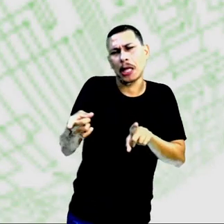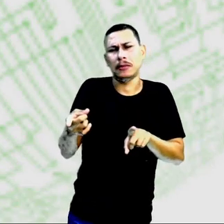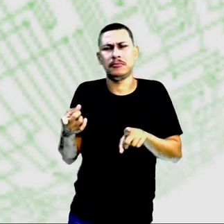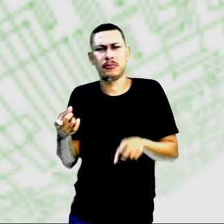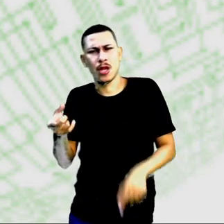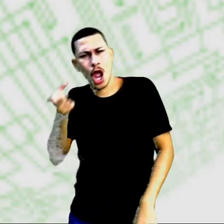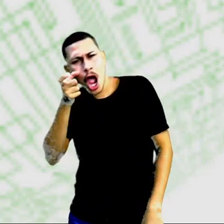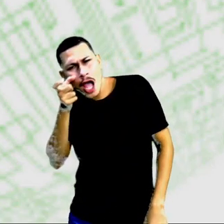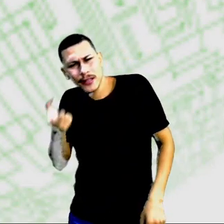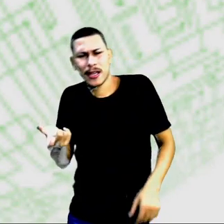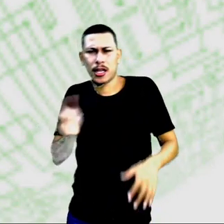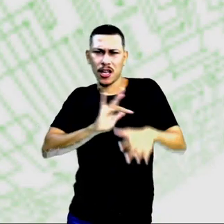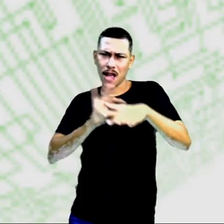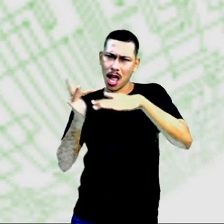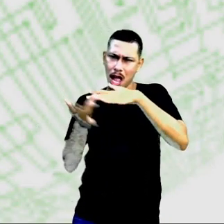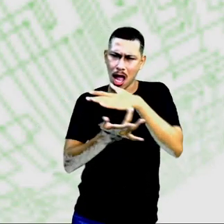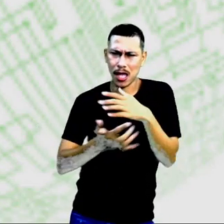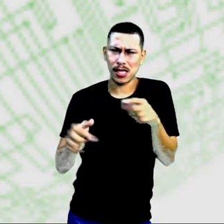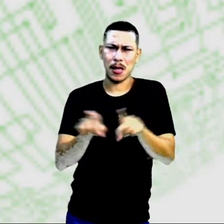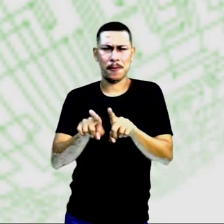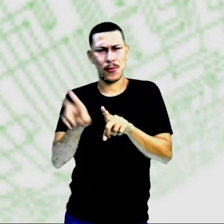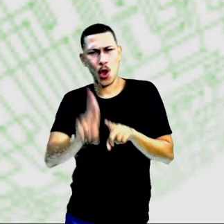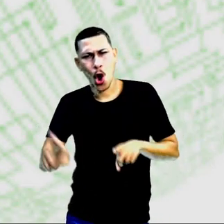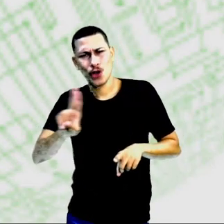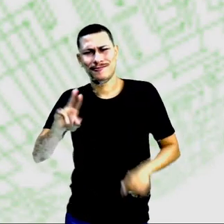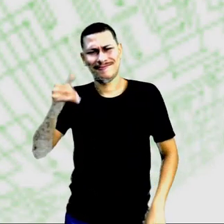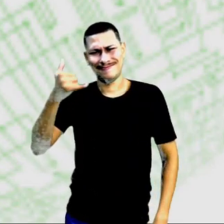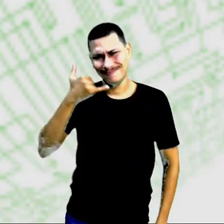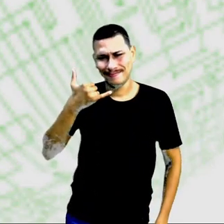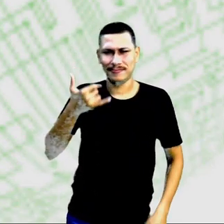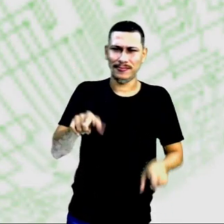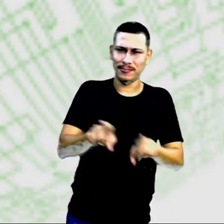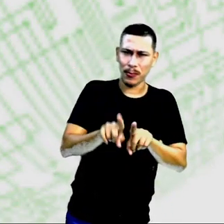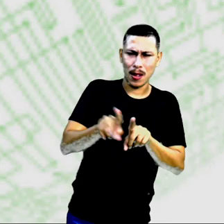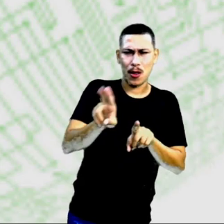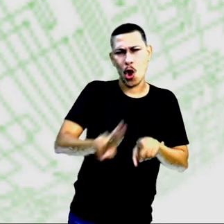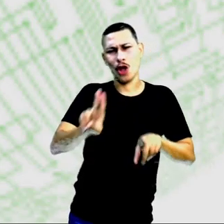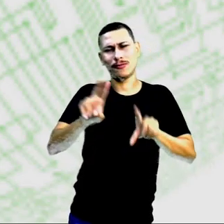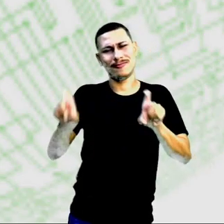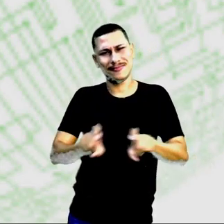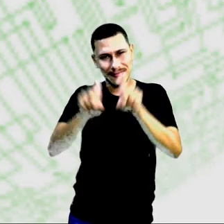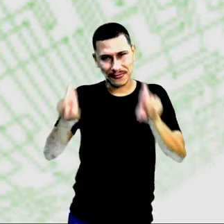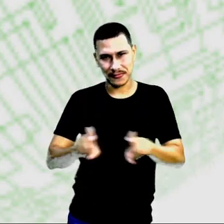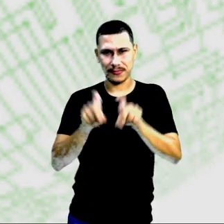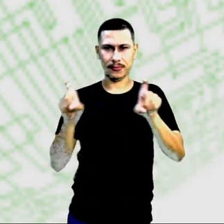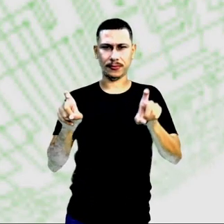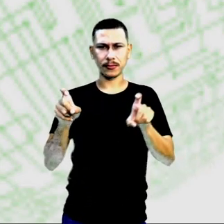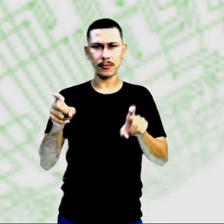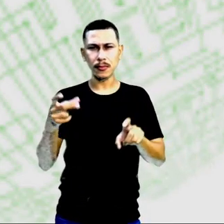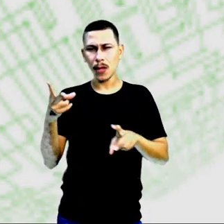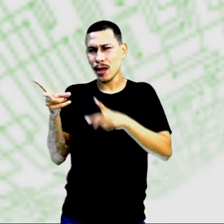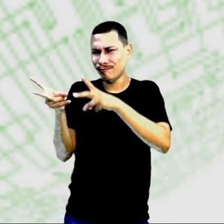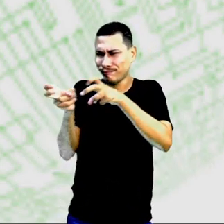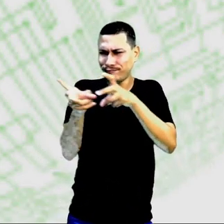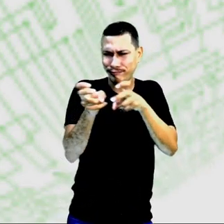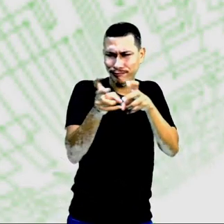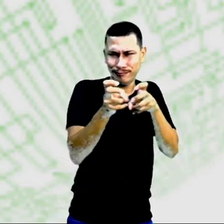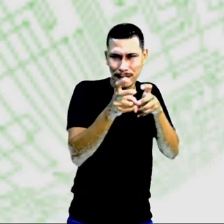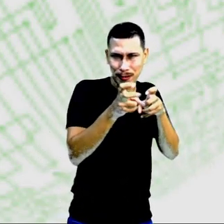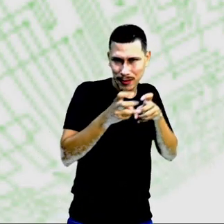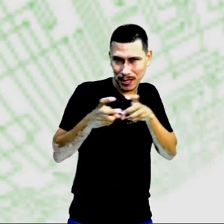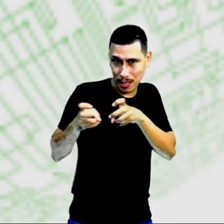através do telefone, através de um computador. Então, observe que